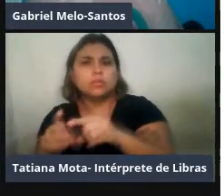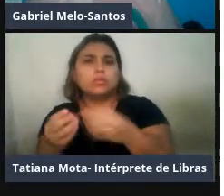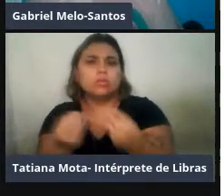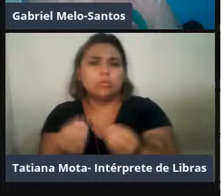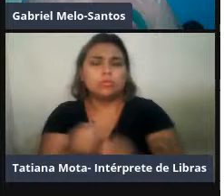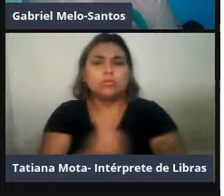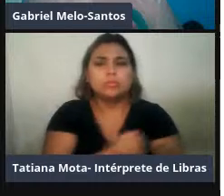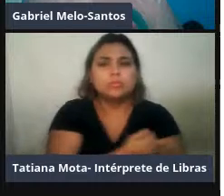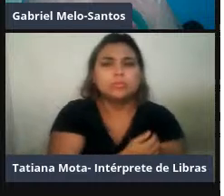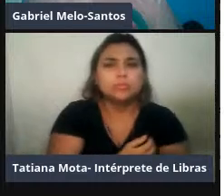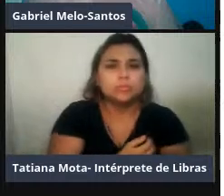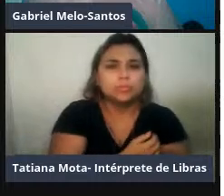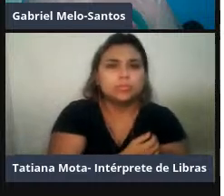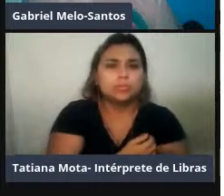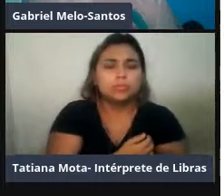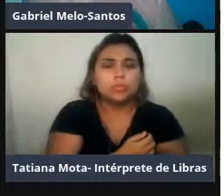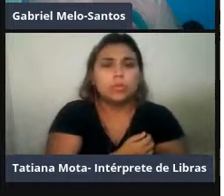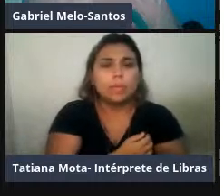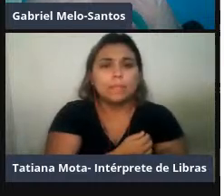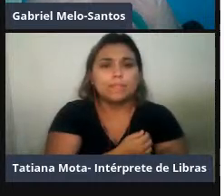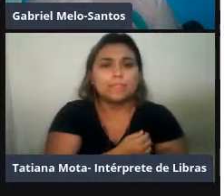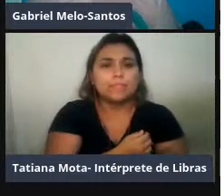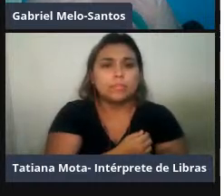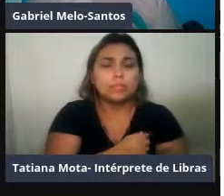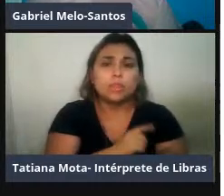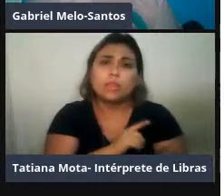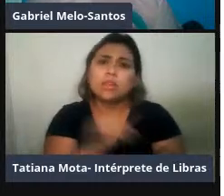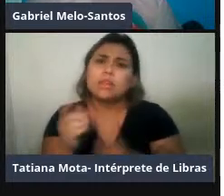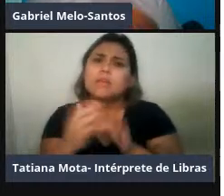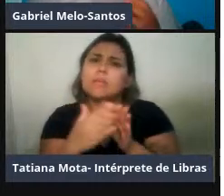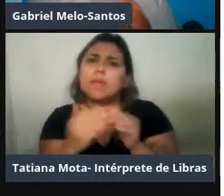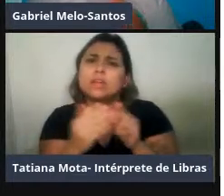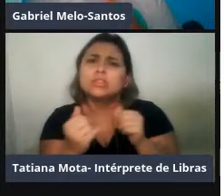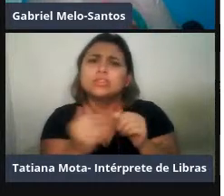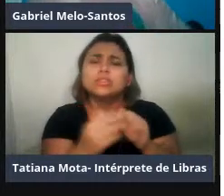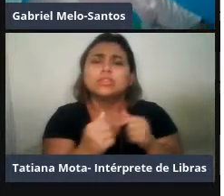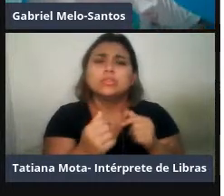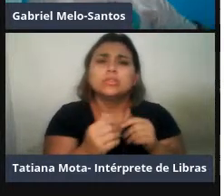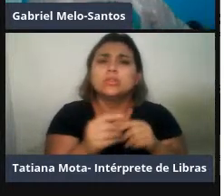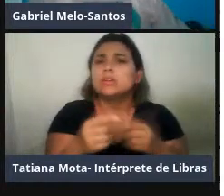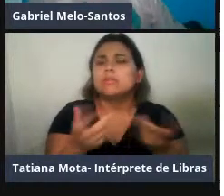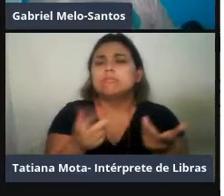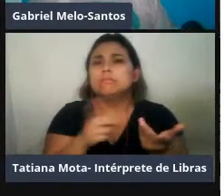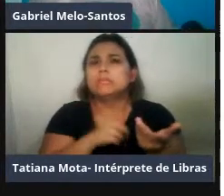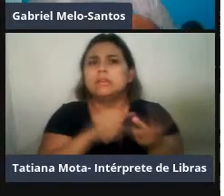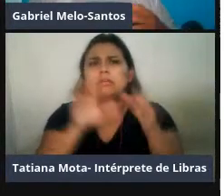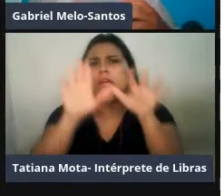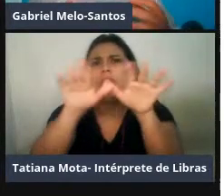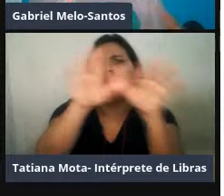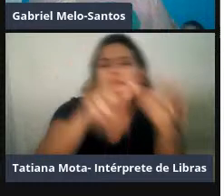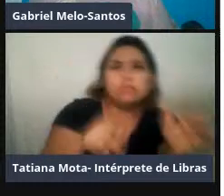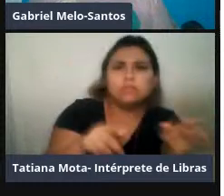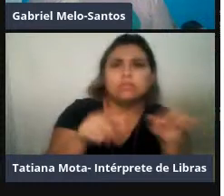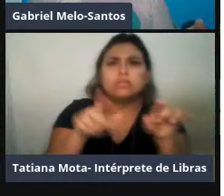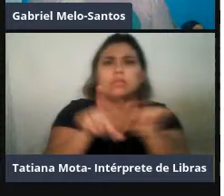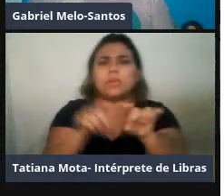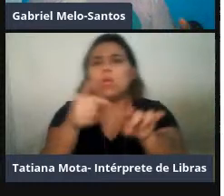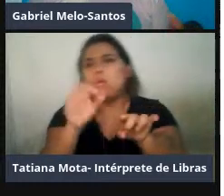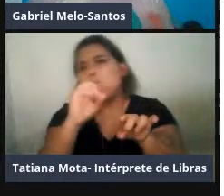de que o filhote emite esses chamados, presente em aves e em outras espécies, para